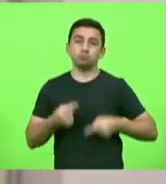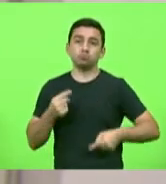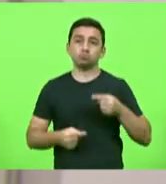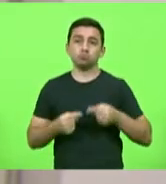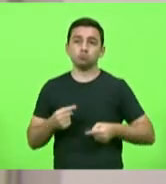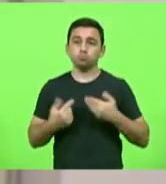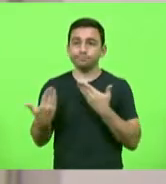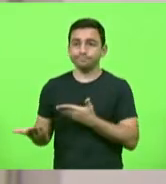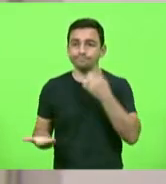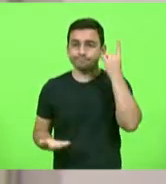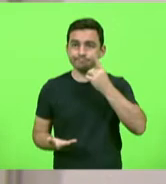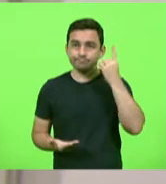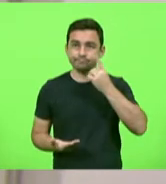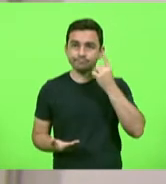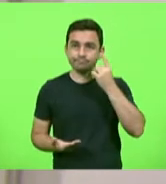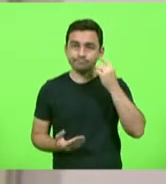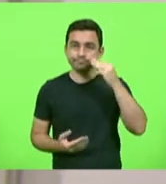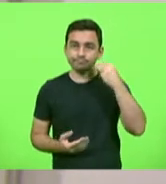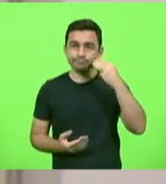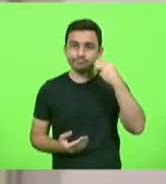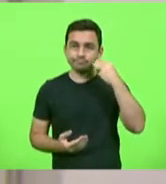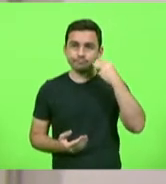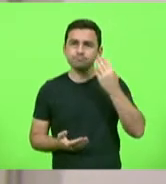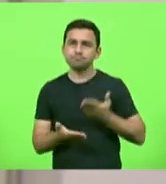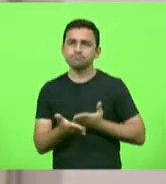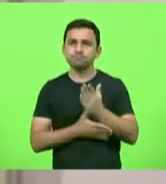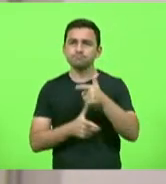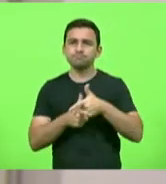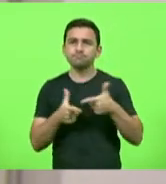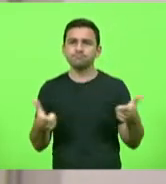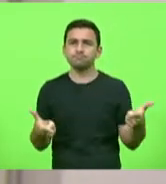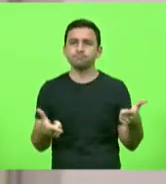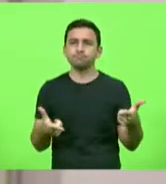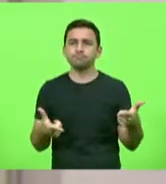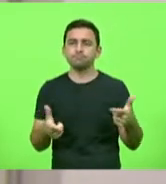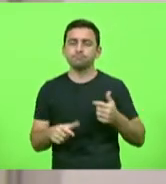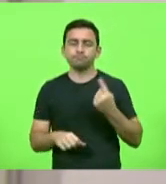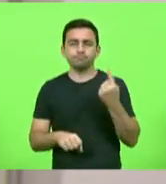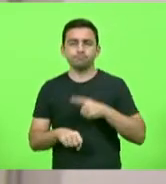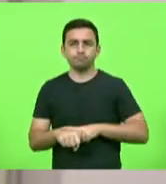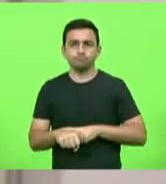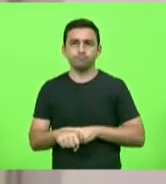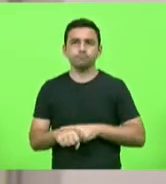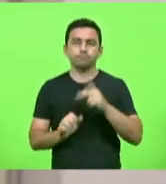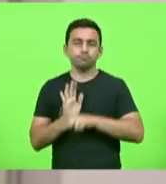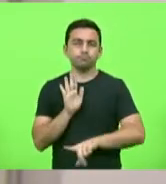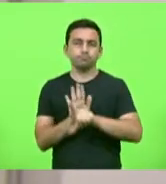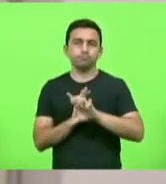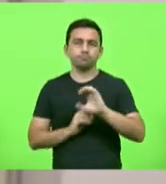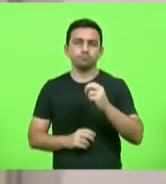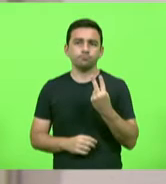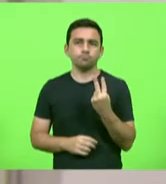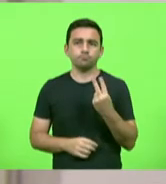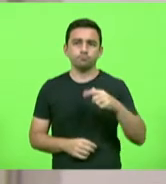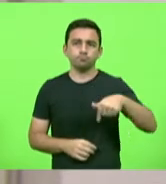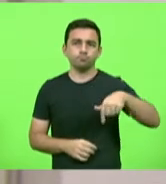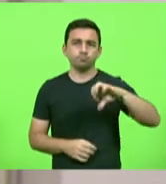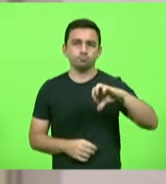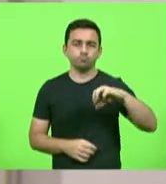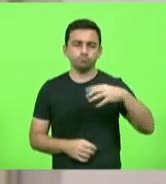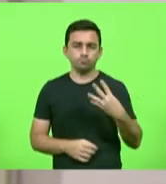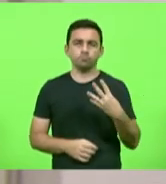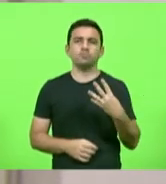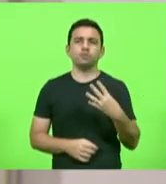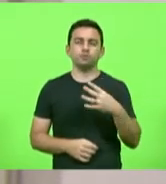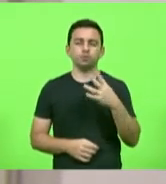deputado Márcio Machado, foi aprovado, por maioria, em turno único, o projeto de lei 0274, barra 2019.